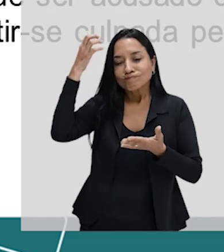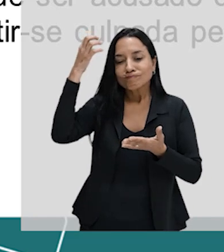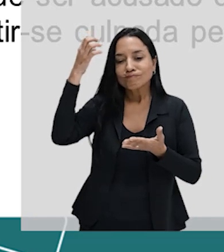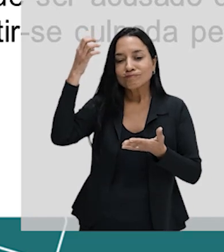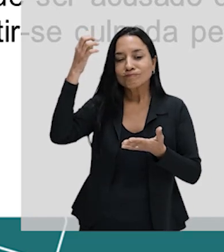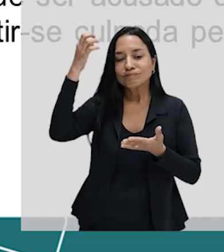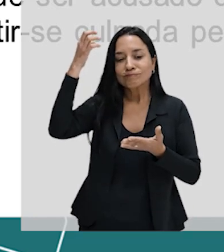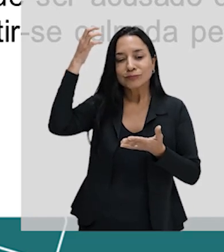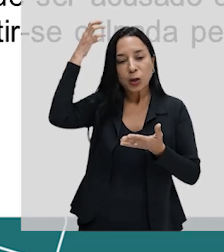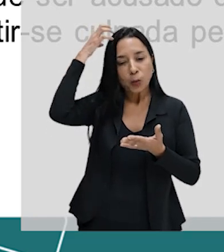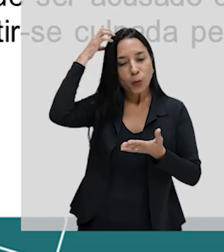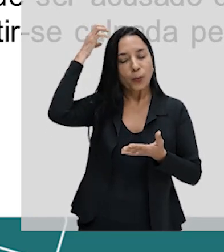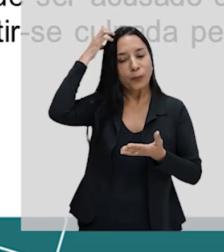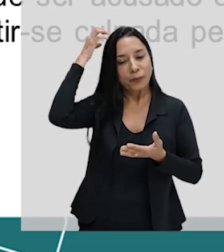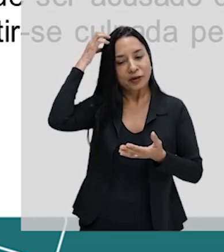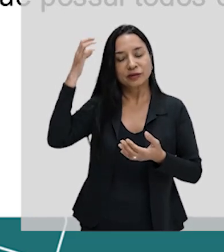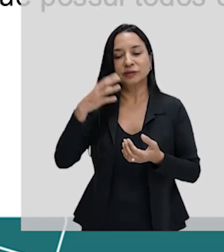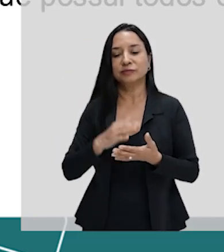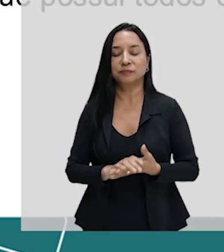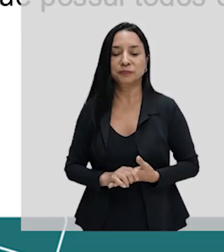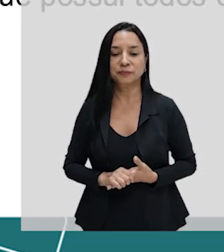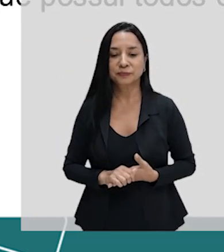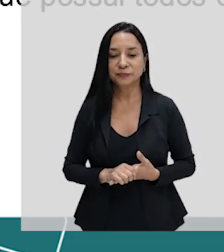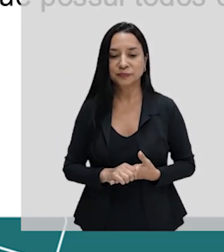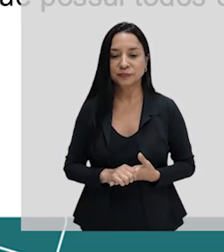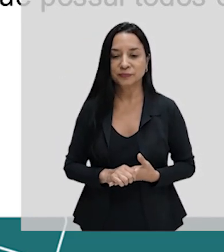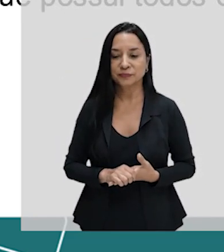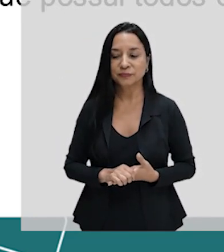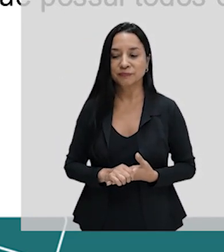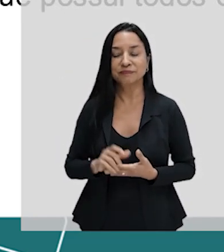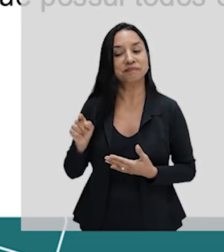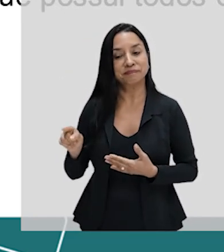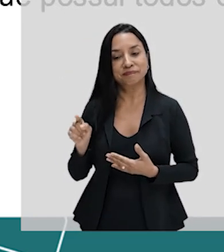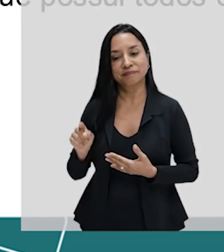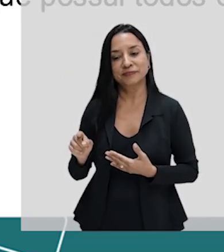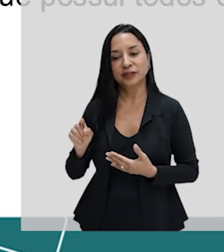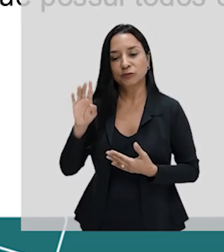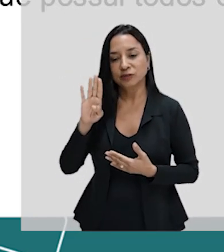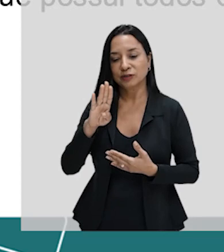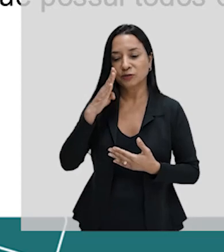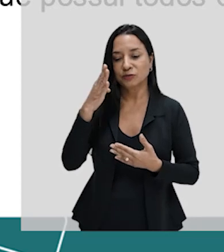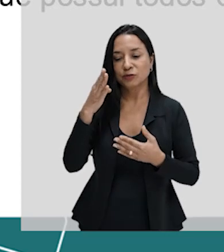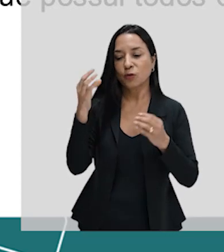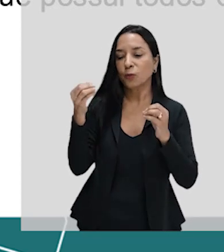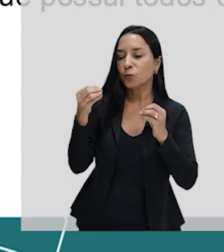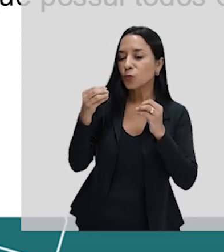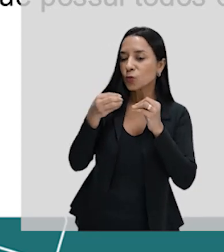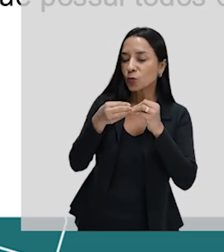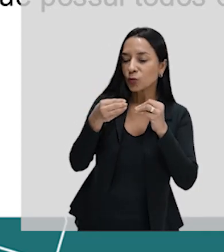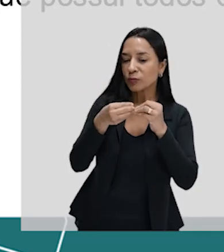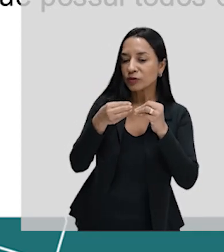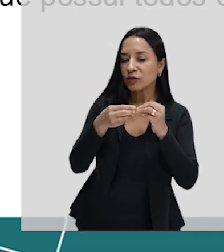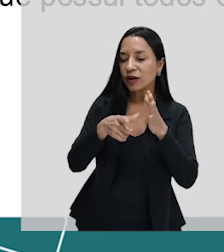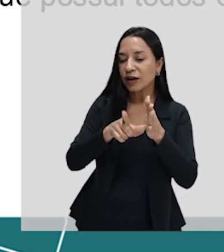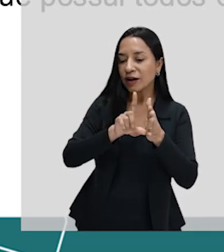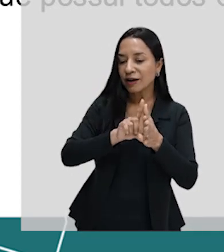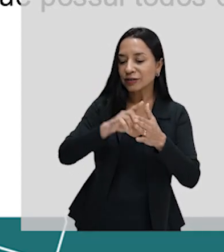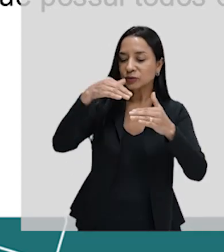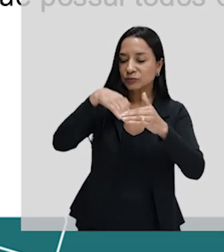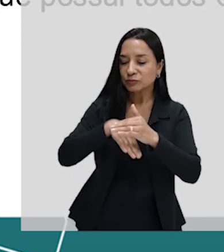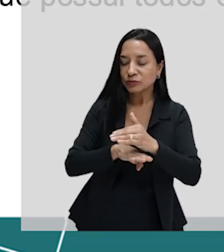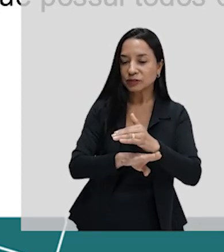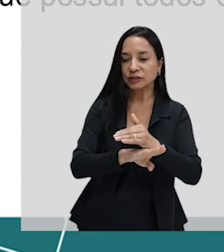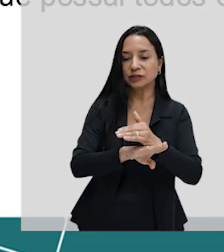morte do seu amado. A jovem decidiu, então, beijar Diego antes que ele fosse enterrado,